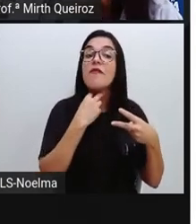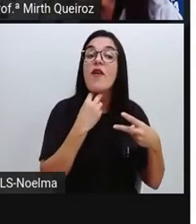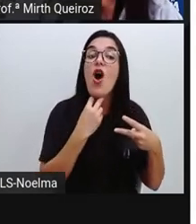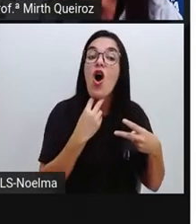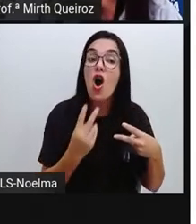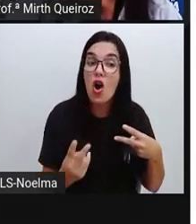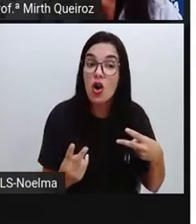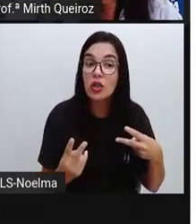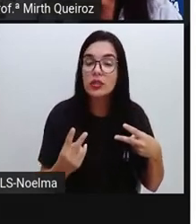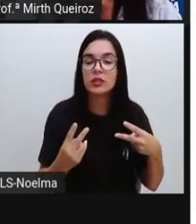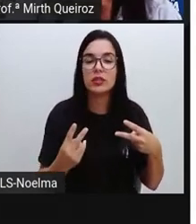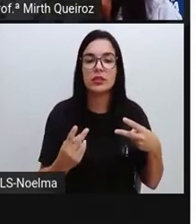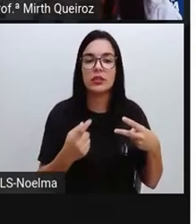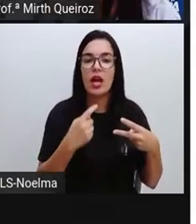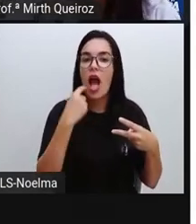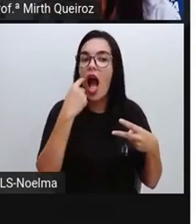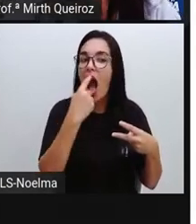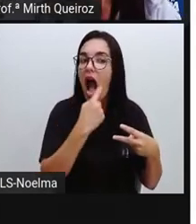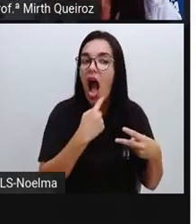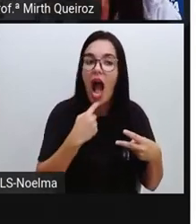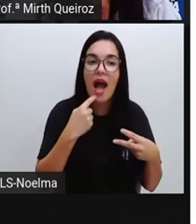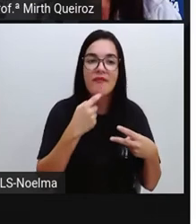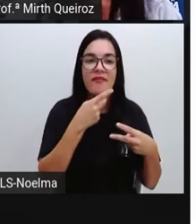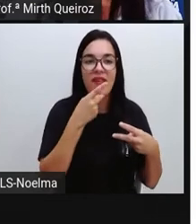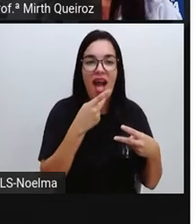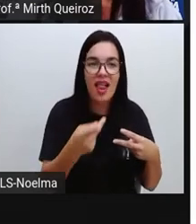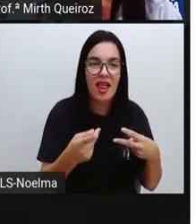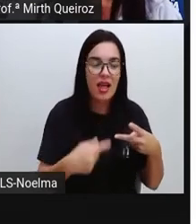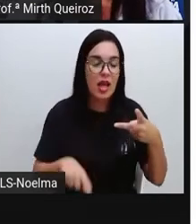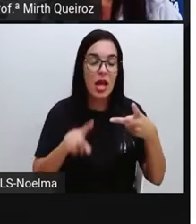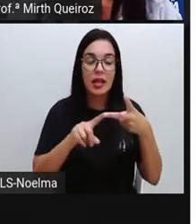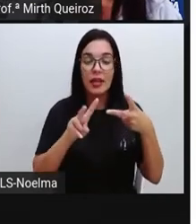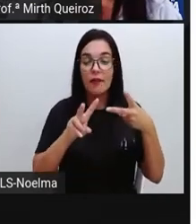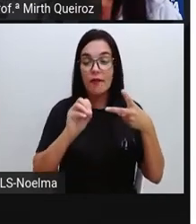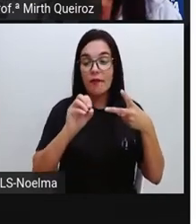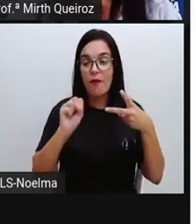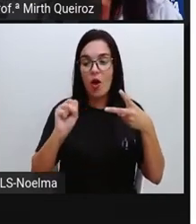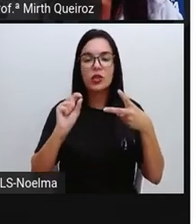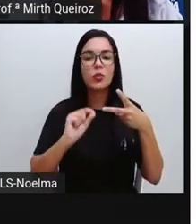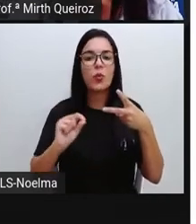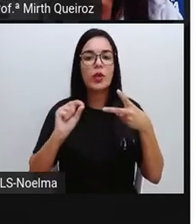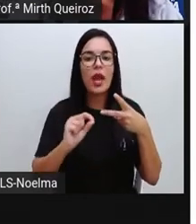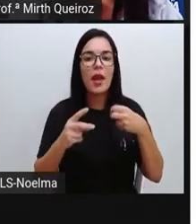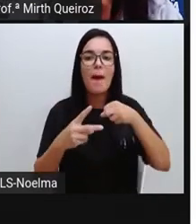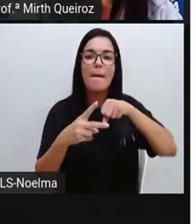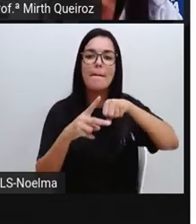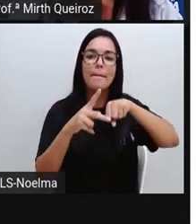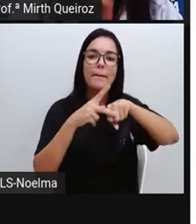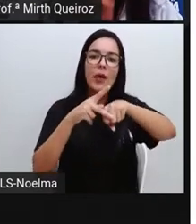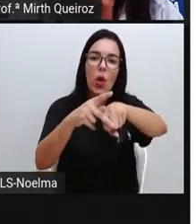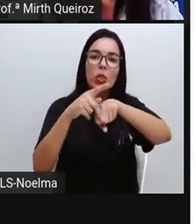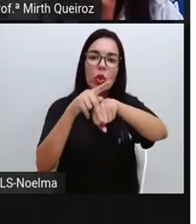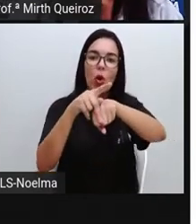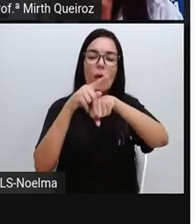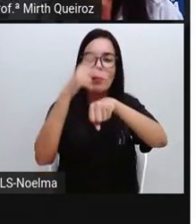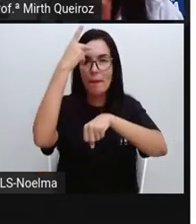humano, nossa voz, certo? Quando a gente fala. E voz com S indica o pronome pessoal.